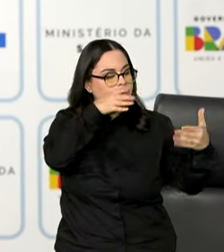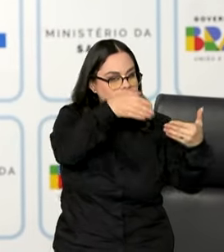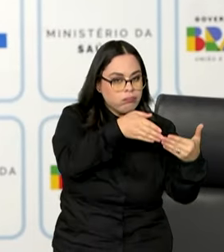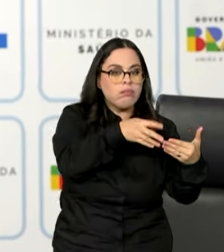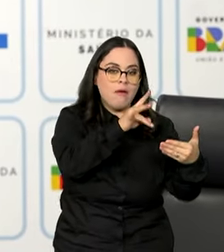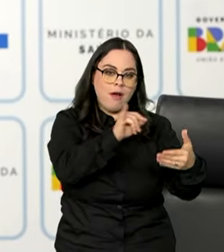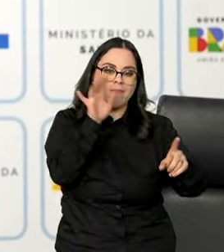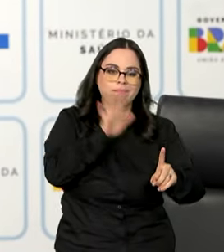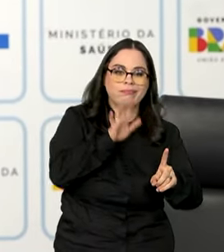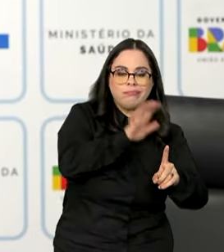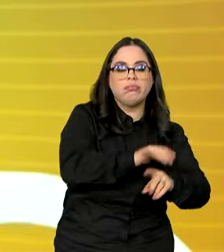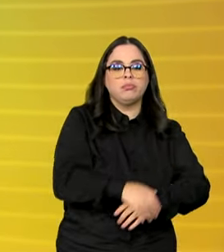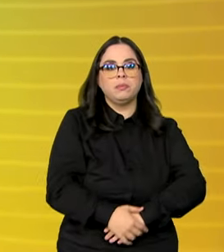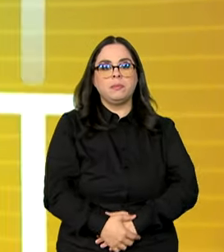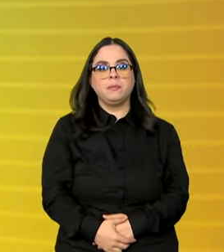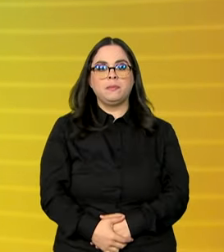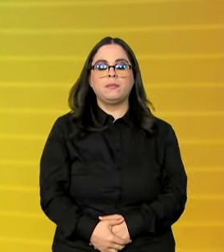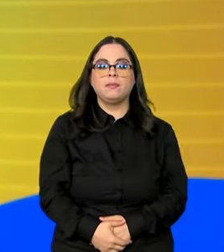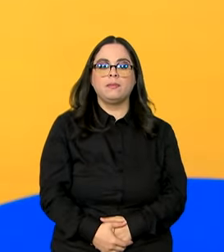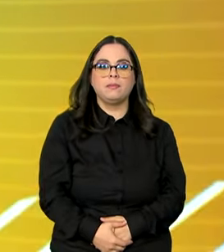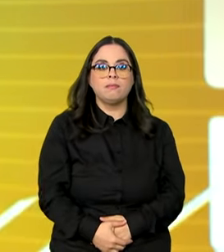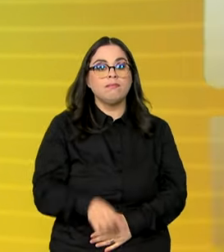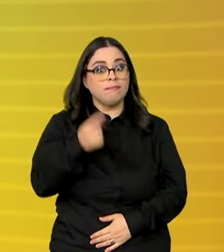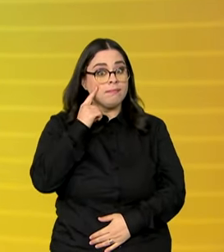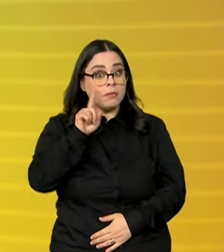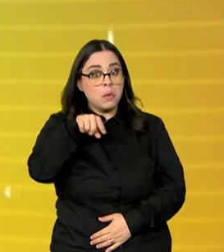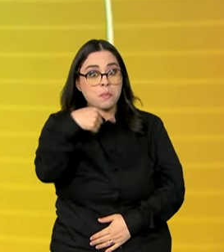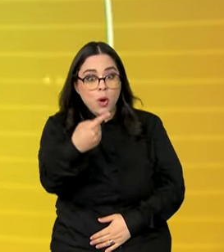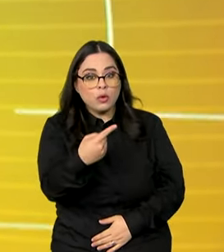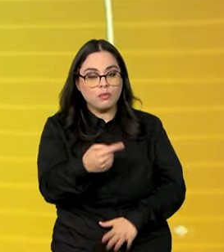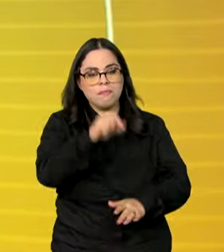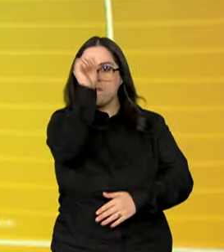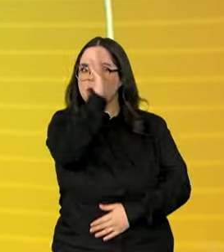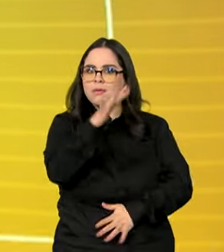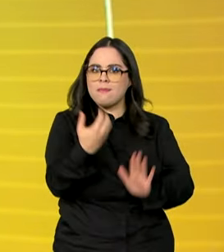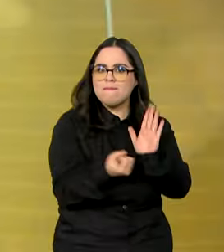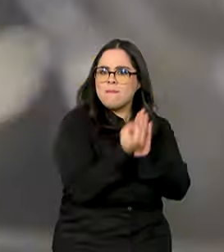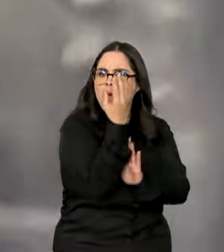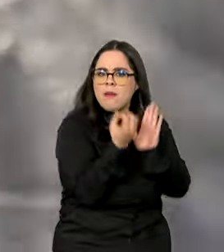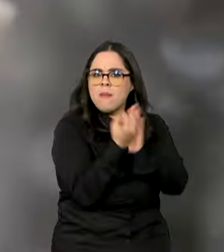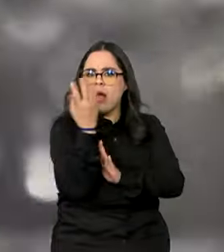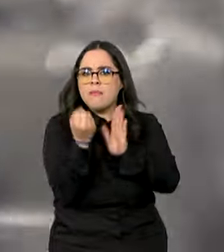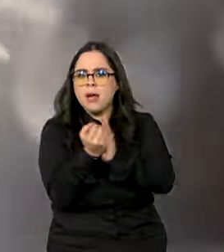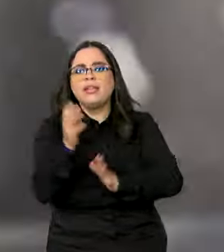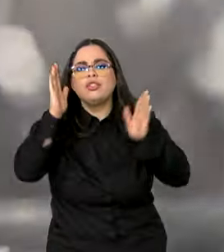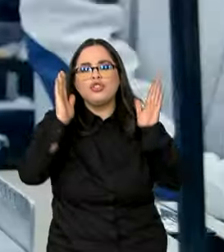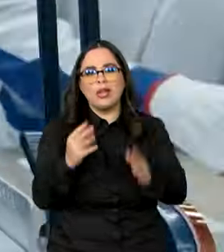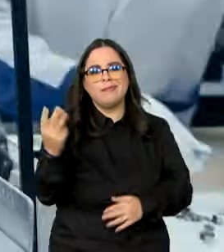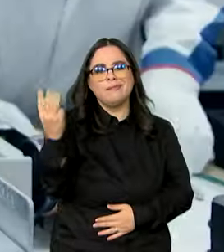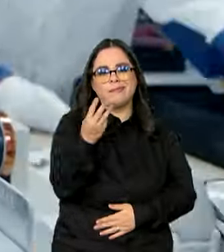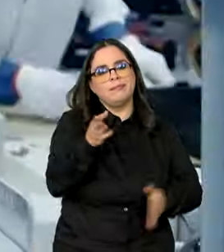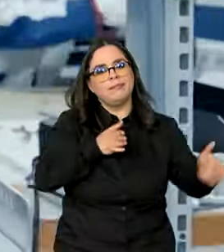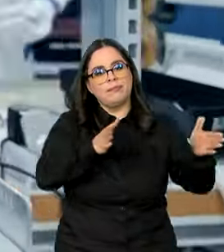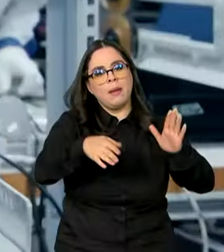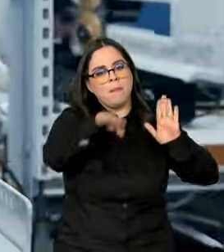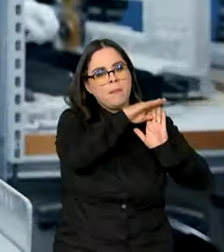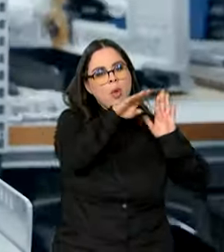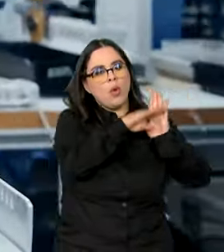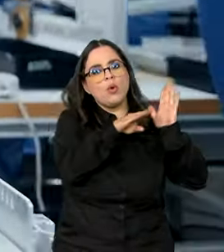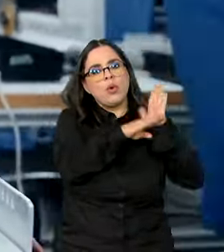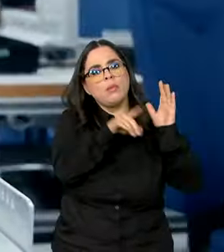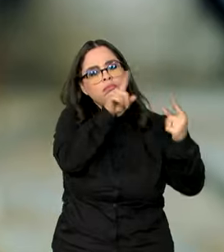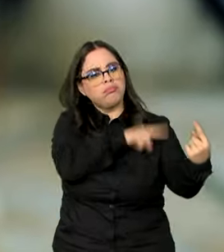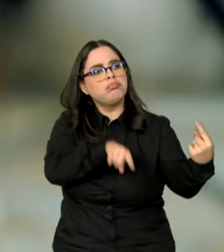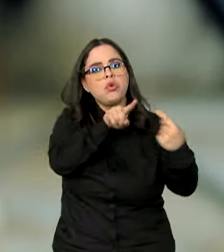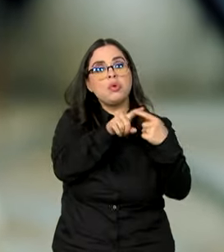amplamente afetada. Veja a seguir, Brasil mais produtivo, lançada a terceira fase do programa, que